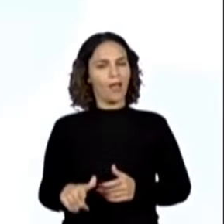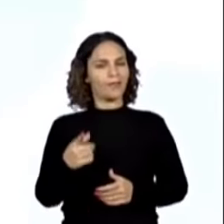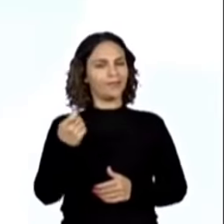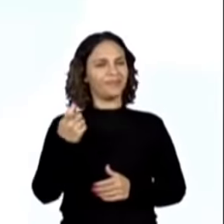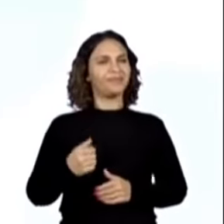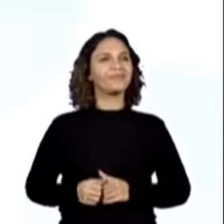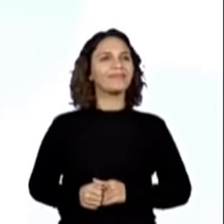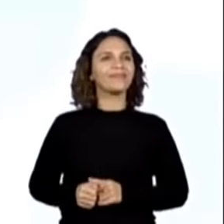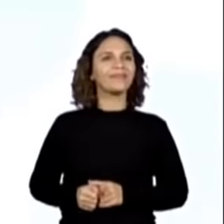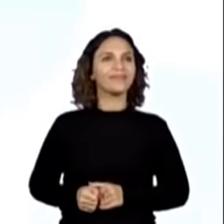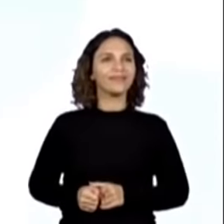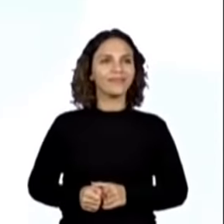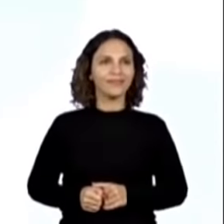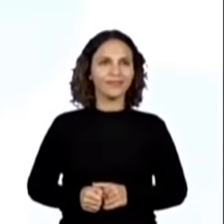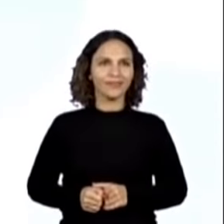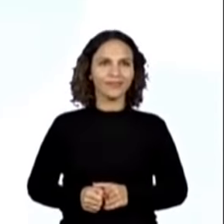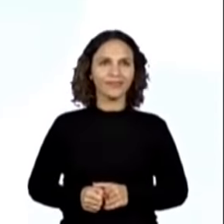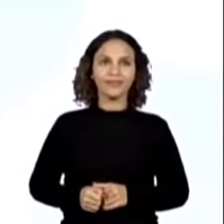trecho.